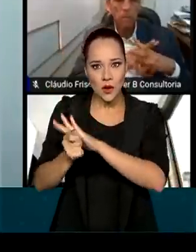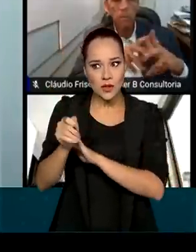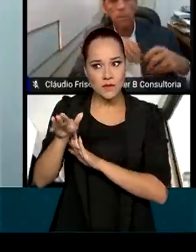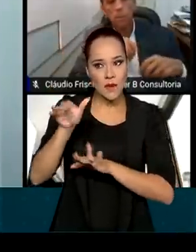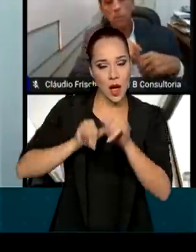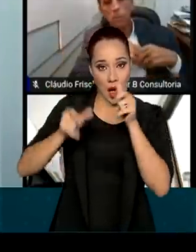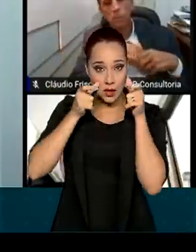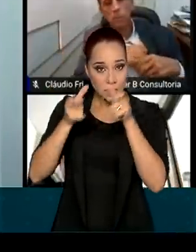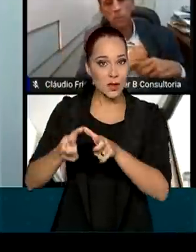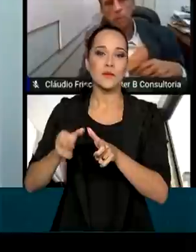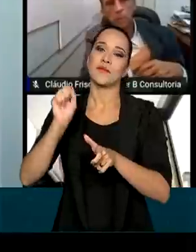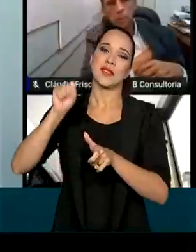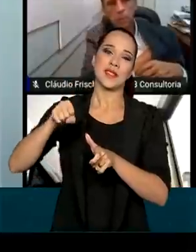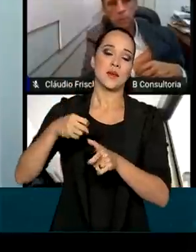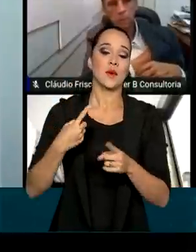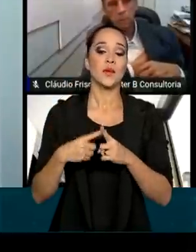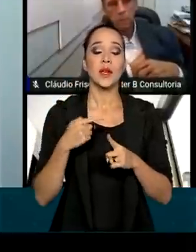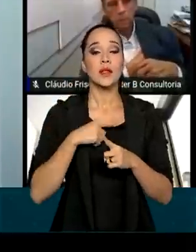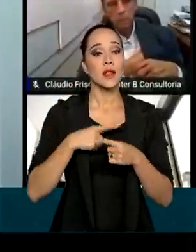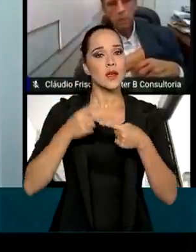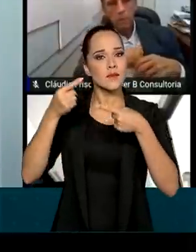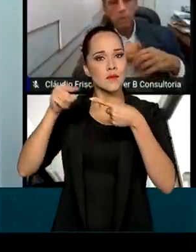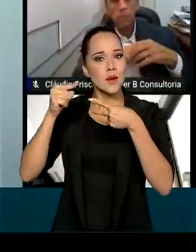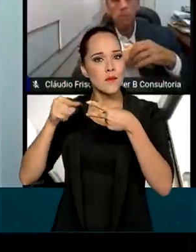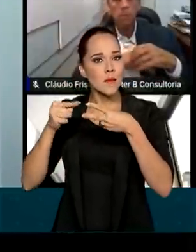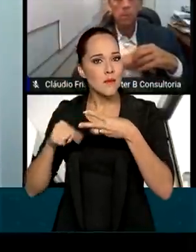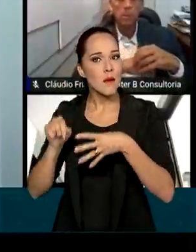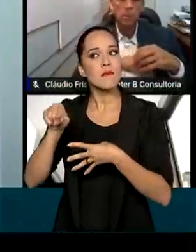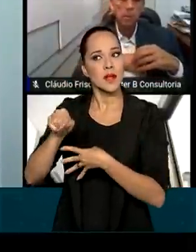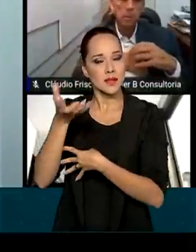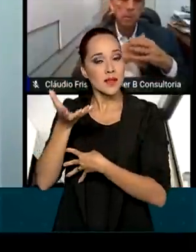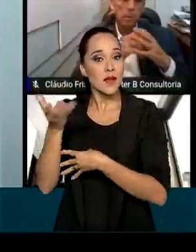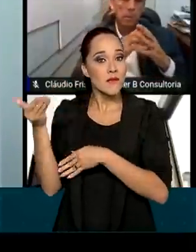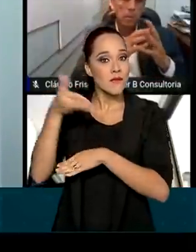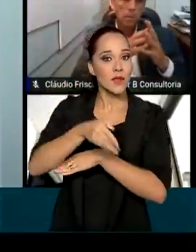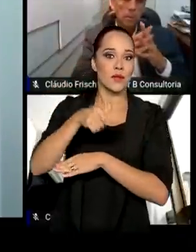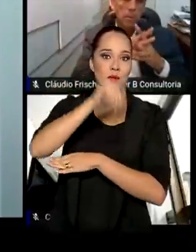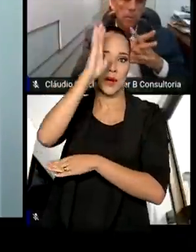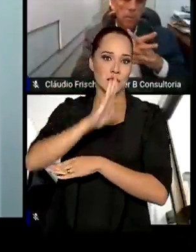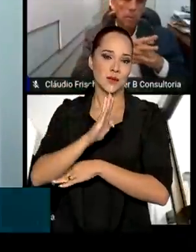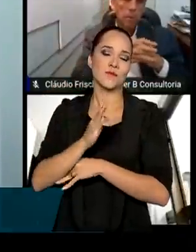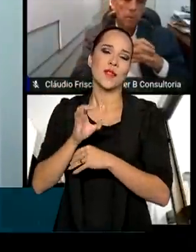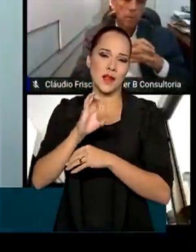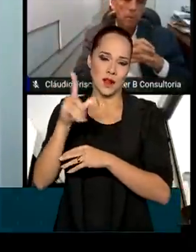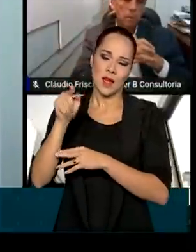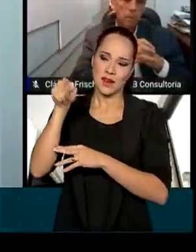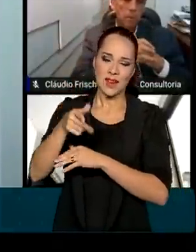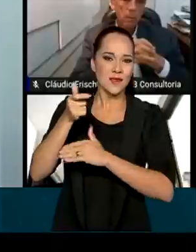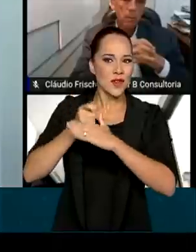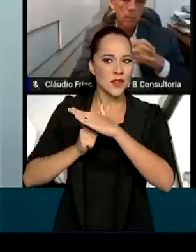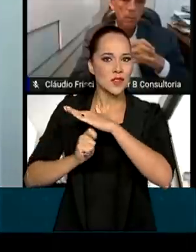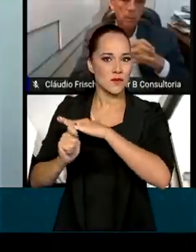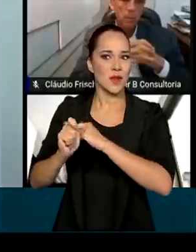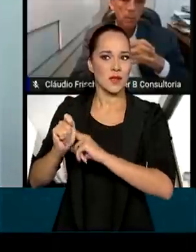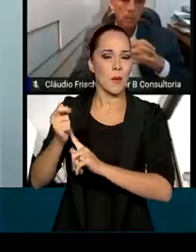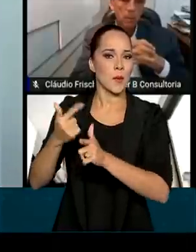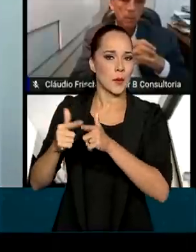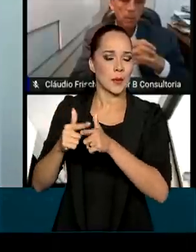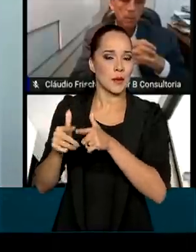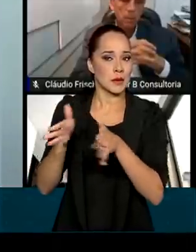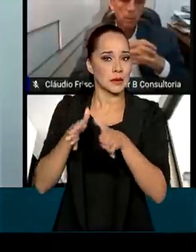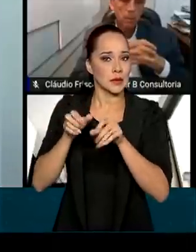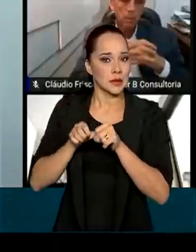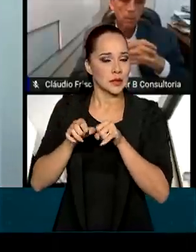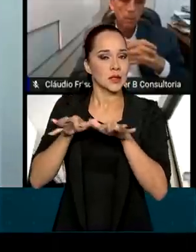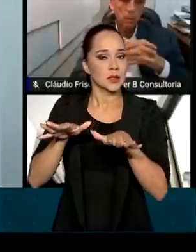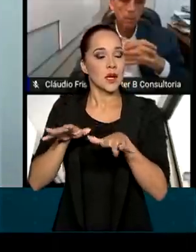nós temos os elementos para que eles venham. É claro que o investidor está machucado em função da pandemia, mas ele